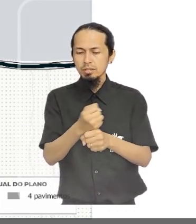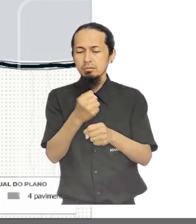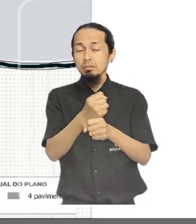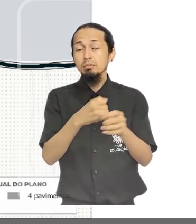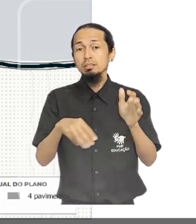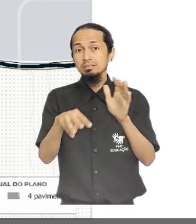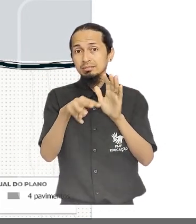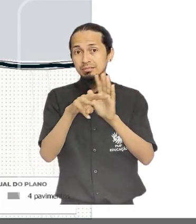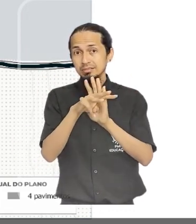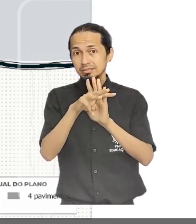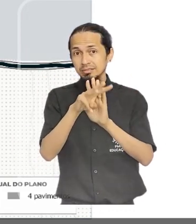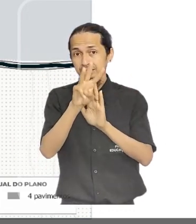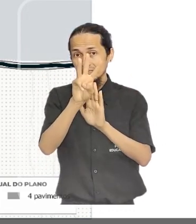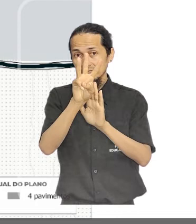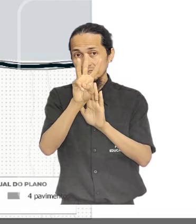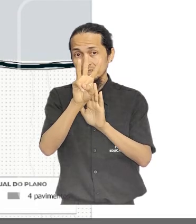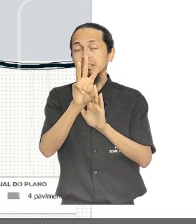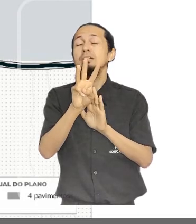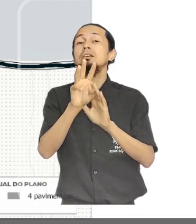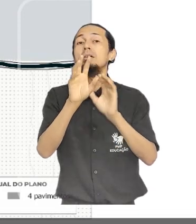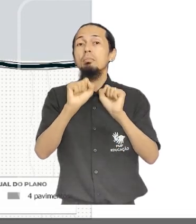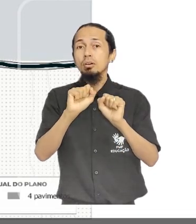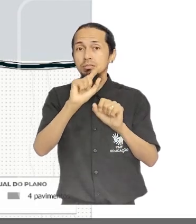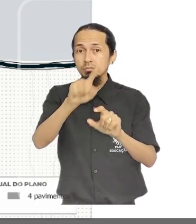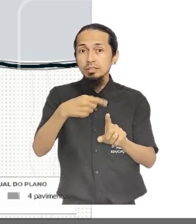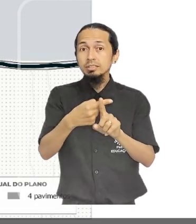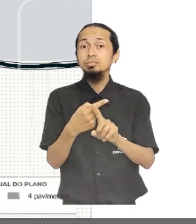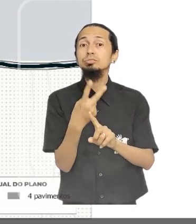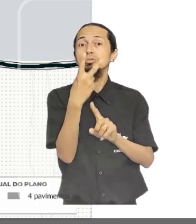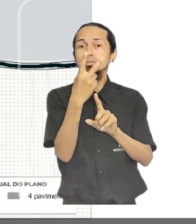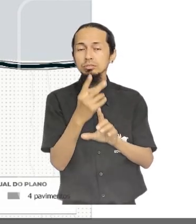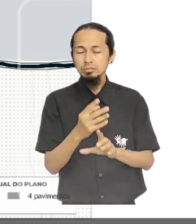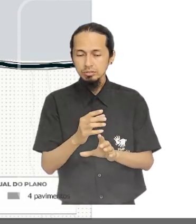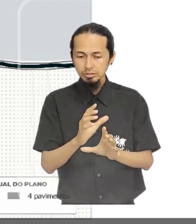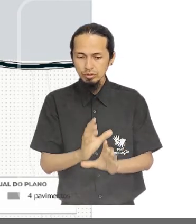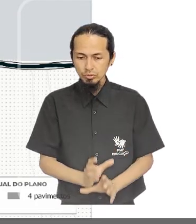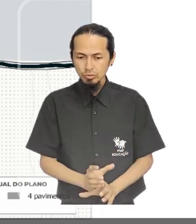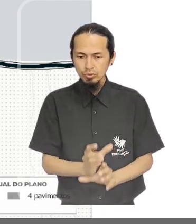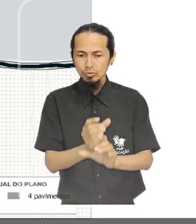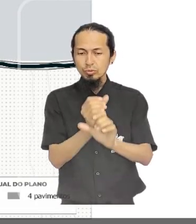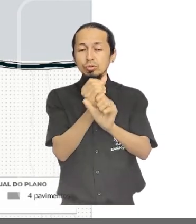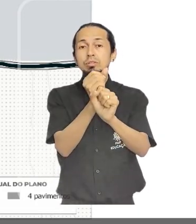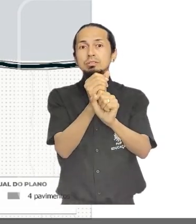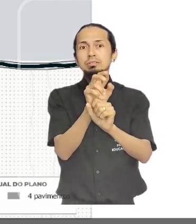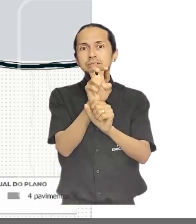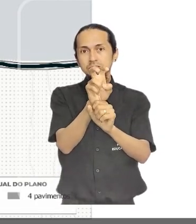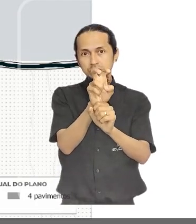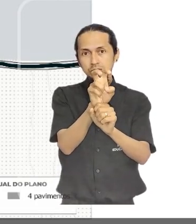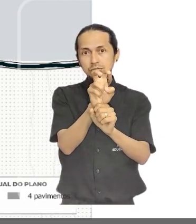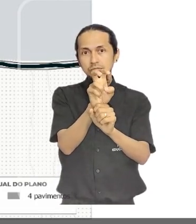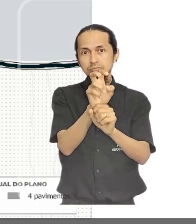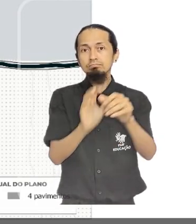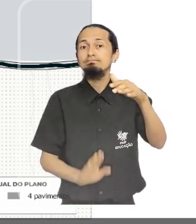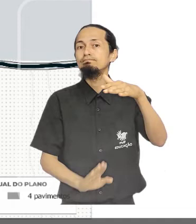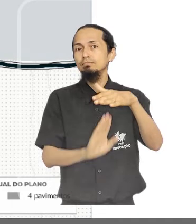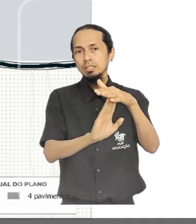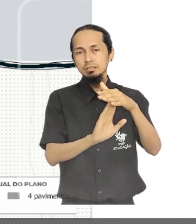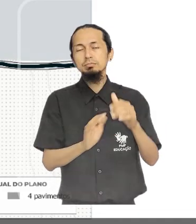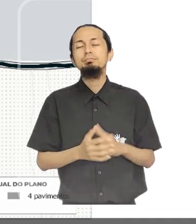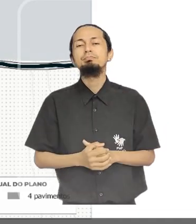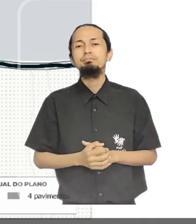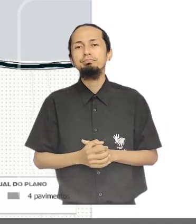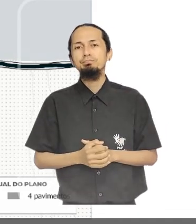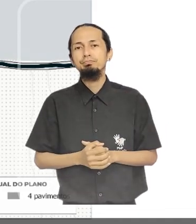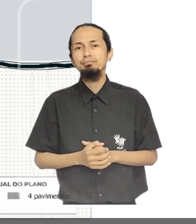máximo três pavimentos poderão receber até dois pavimentos, mediante outorga onerosa, totalizando a altura máxima de cinco